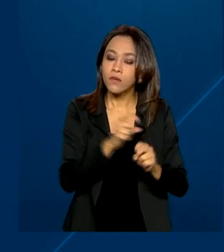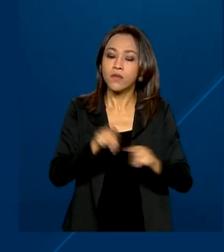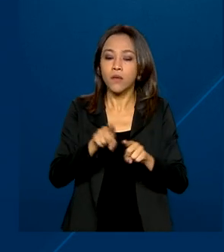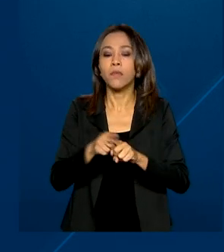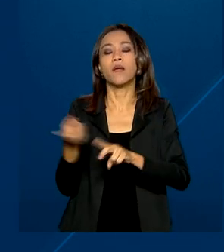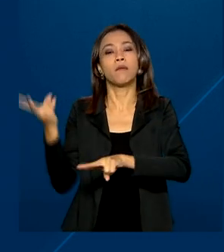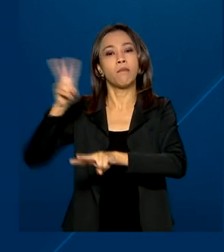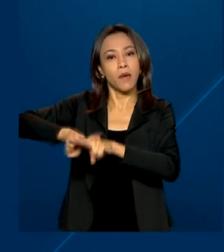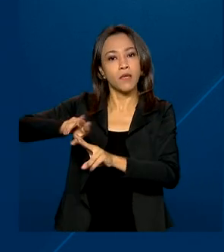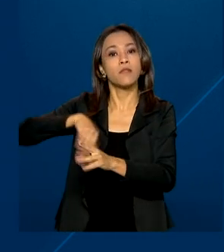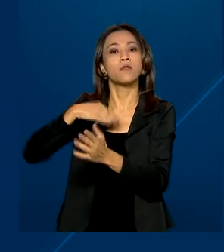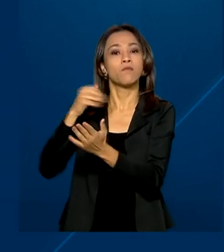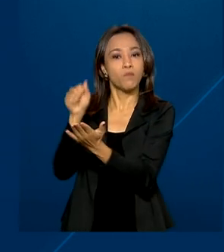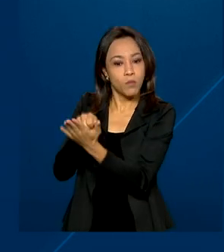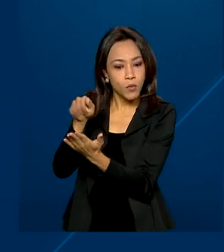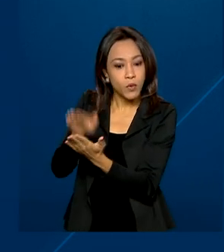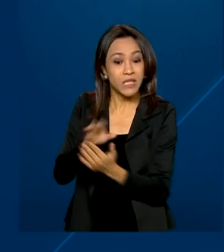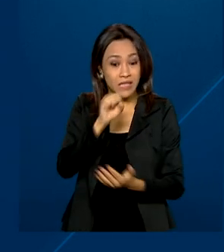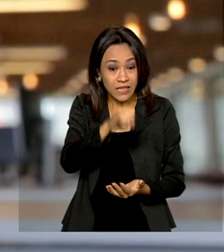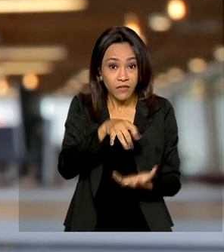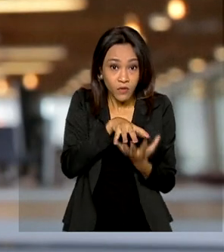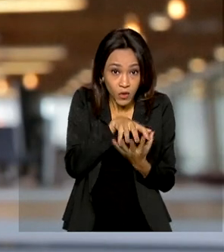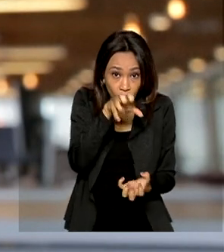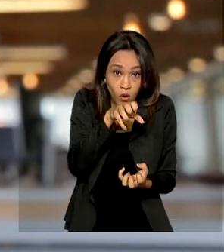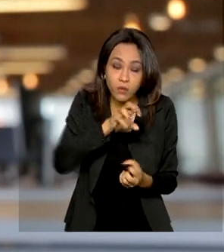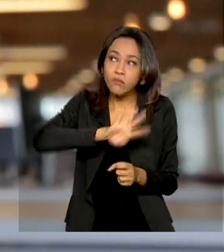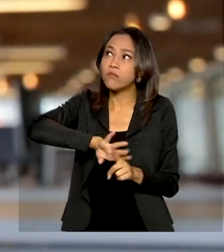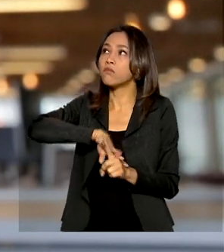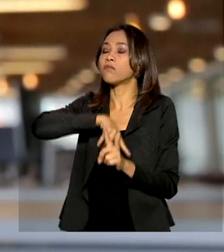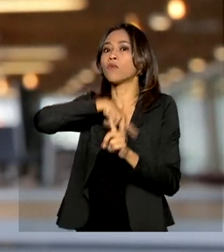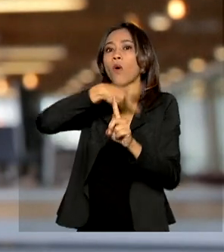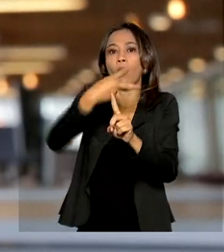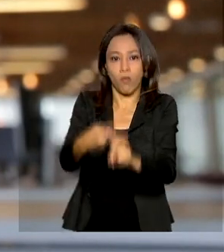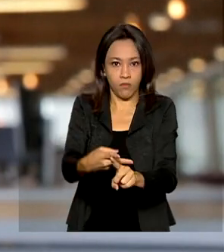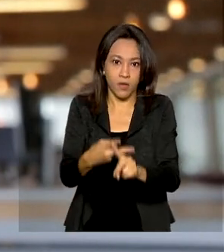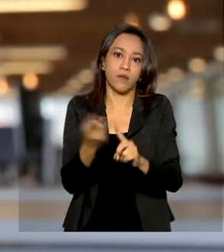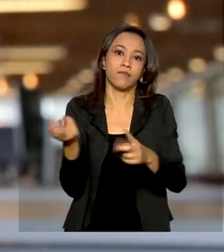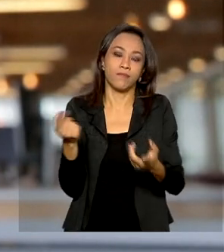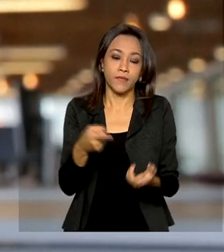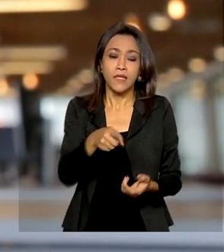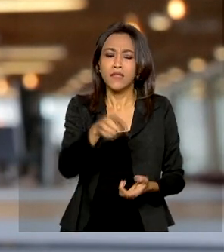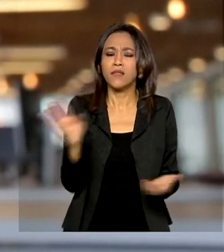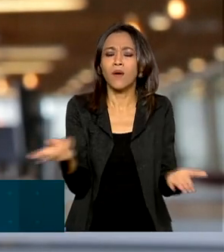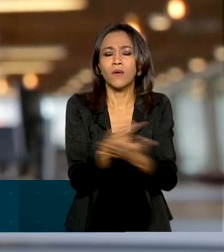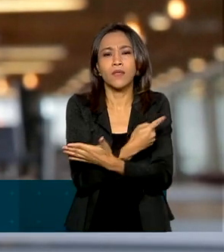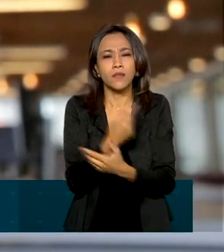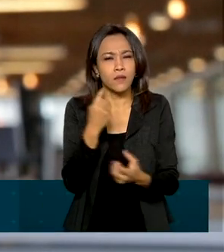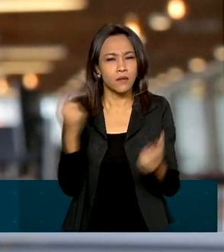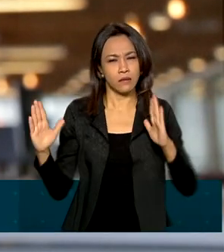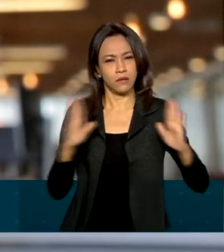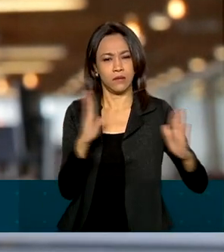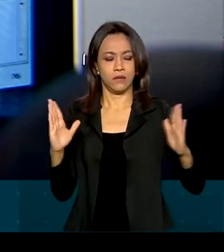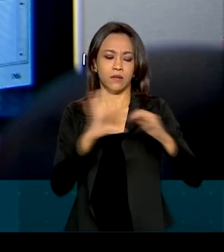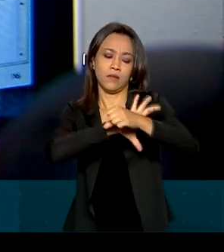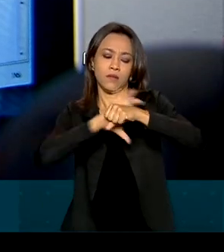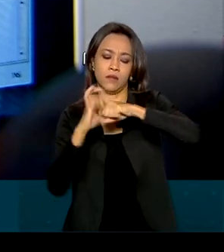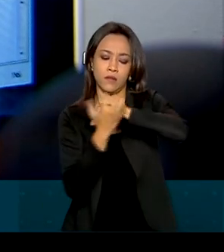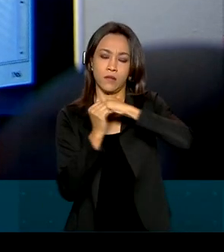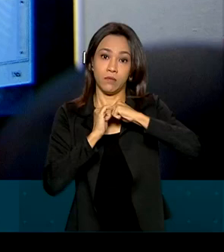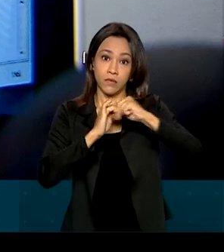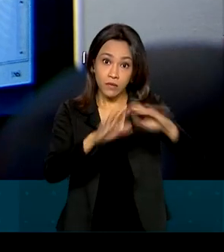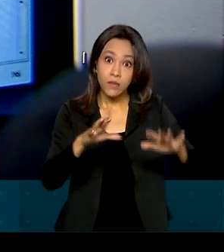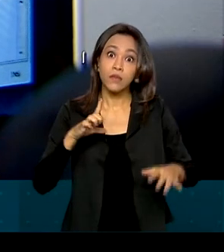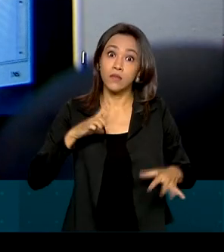a vítima for idosa, a pena pode dobrar. Esse tipo de crime ficou muito mais comum com a pandemia da covid-19 e tem